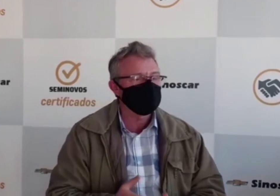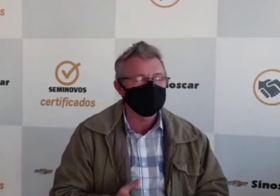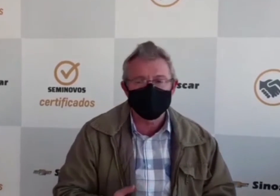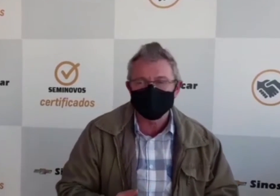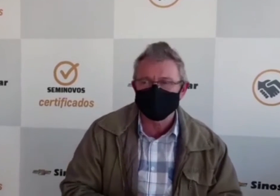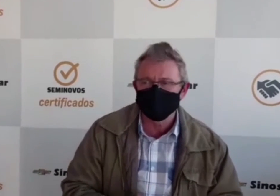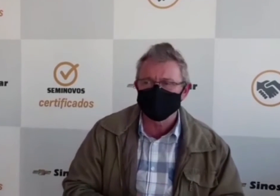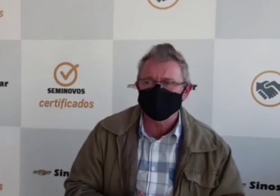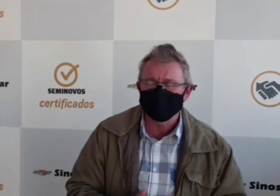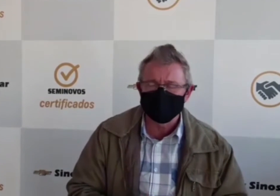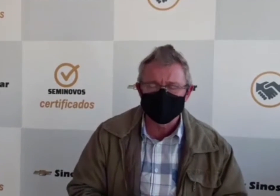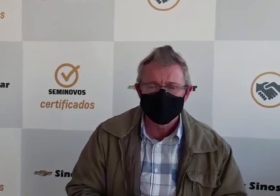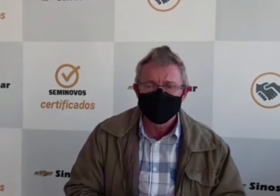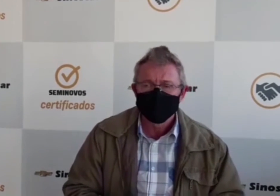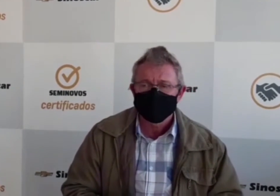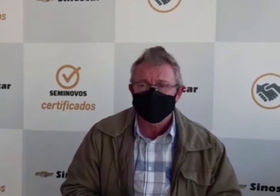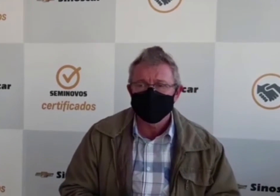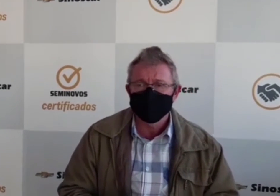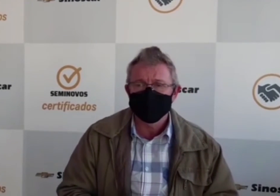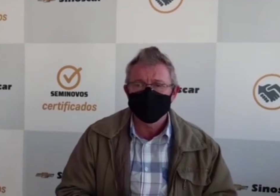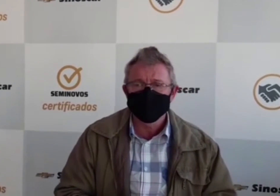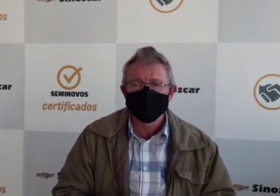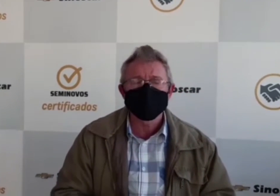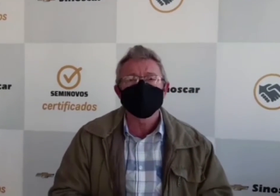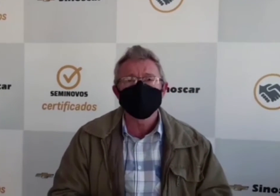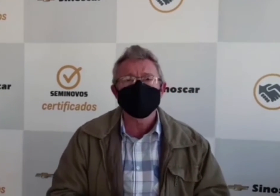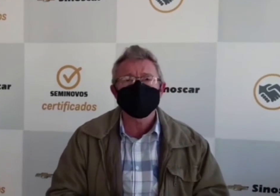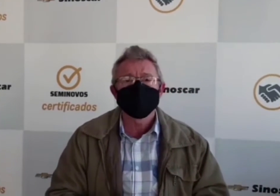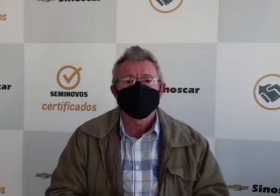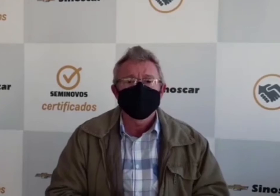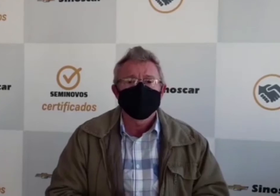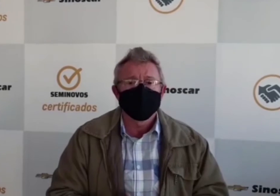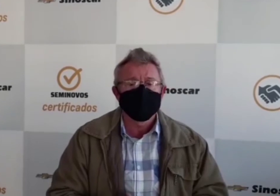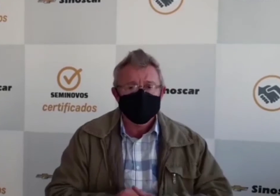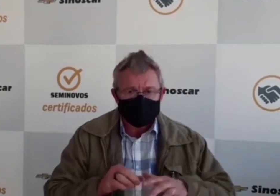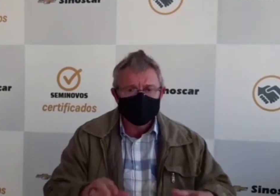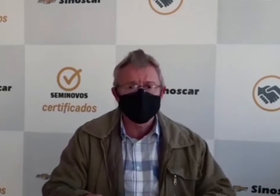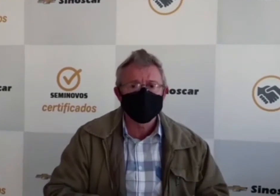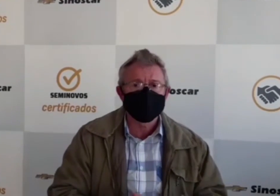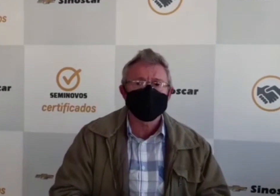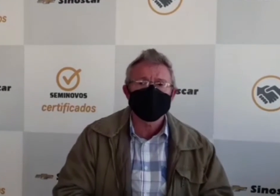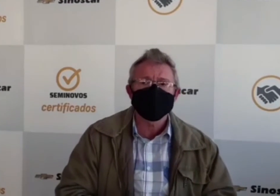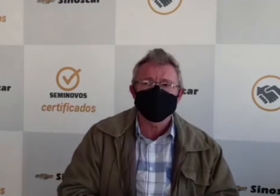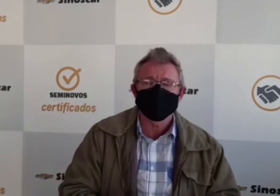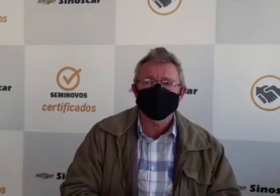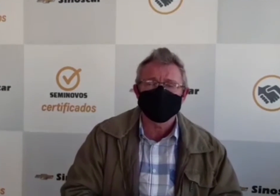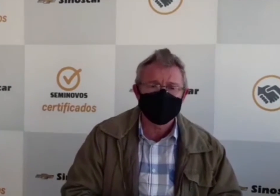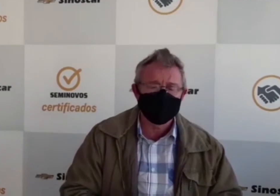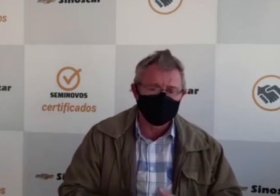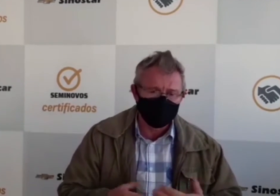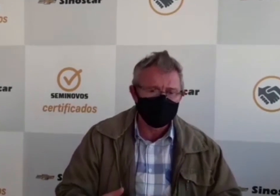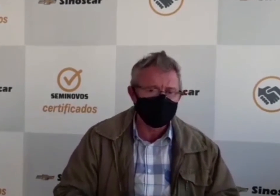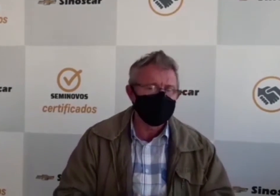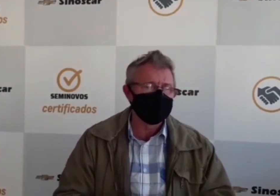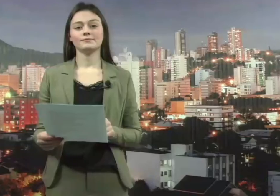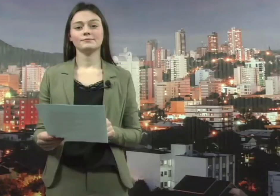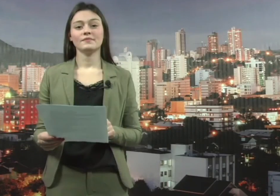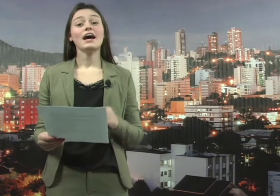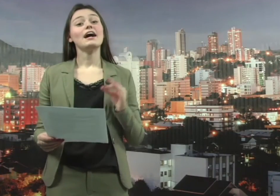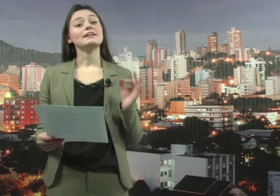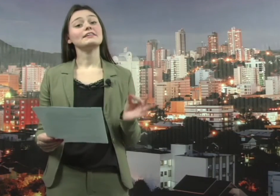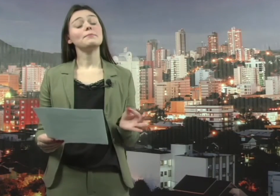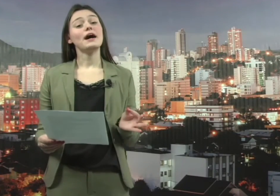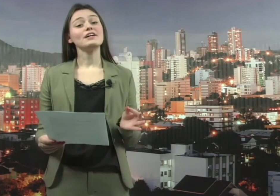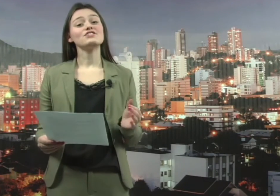Que é uma empresa histórica aqui no município. Fico muito feliz. E eu acho que a prefeitura tem que valorizar, apoiar, né?